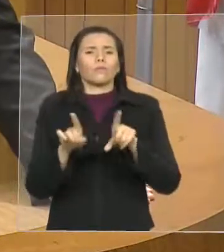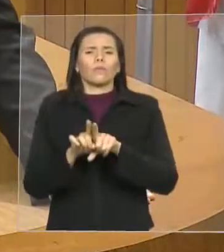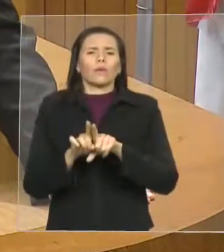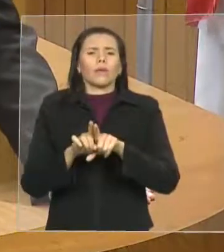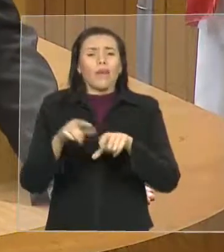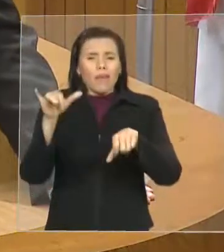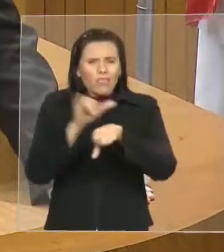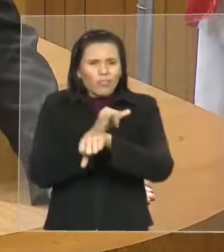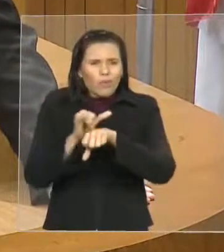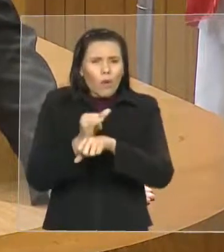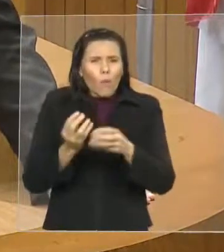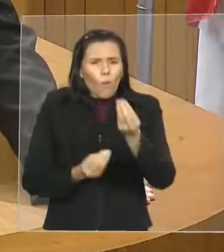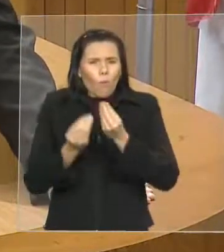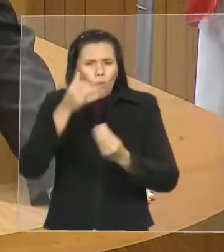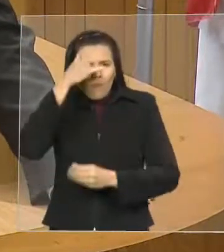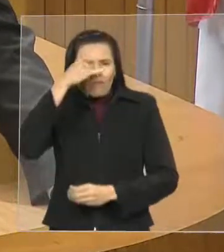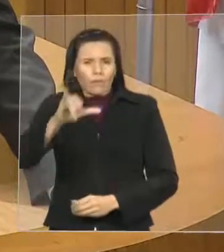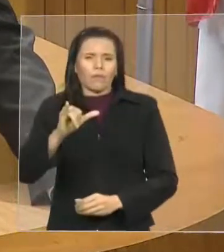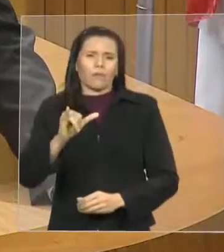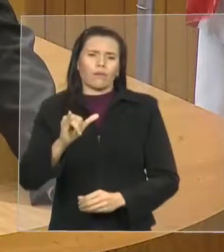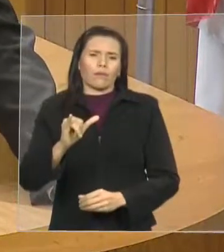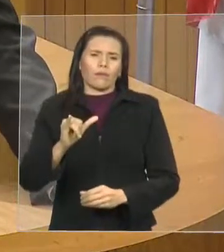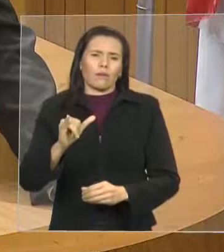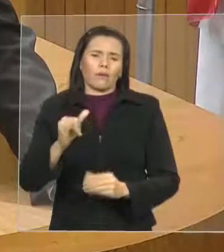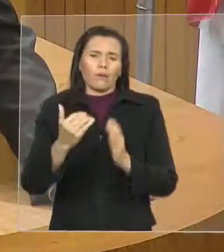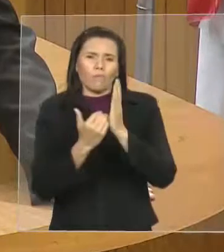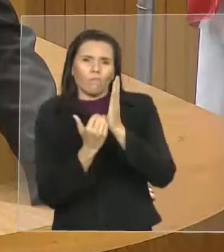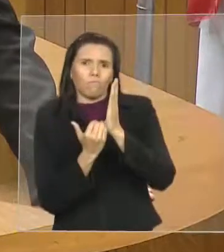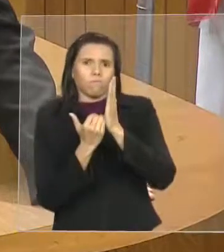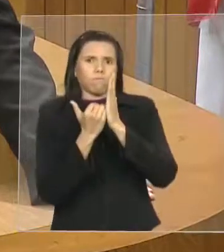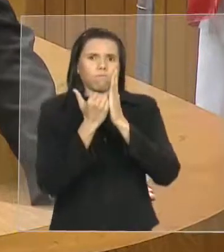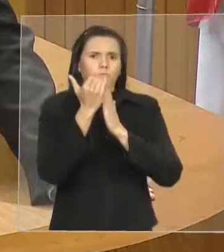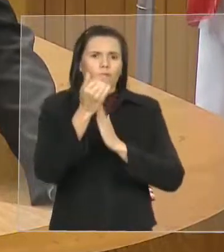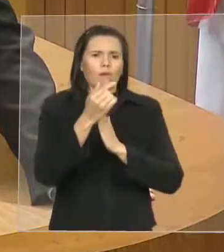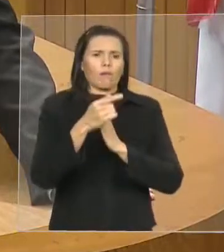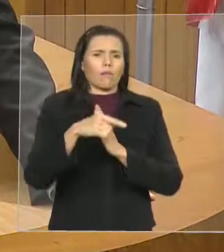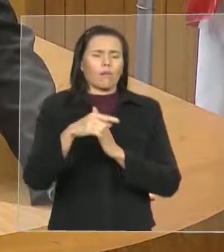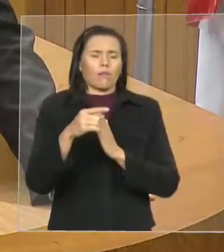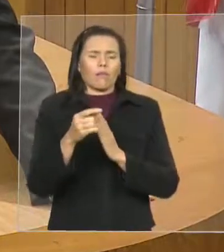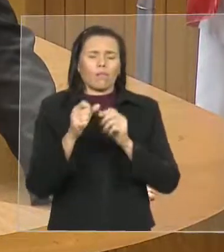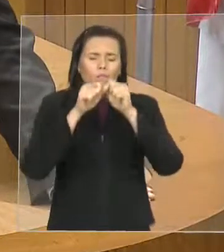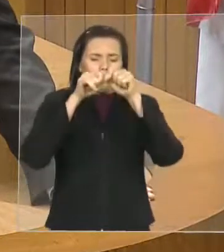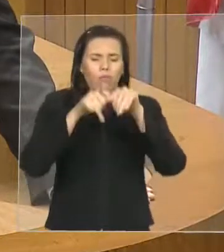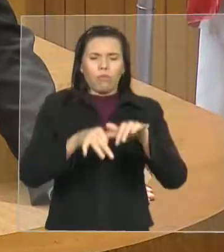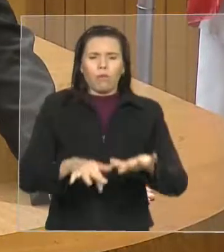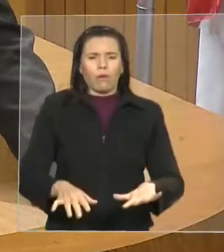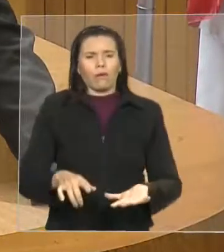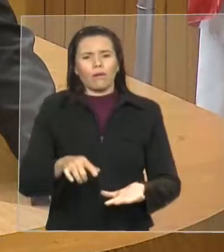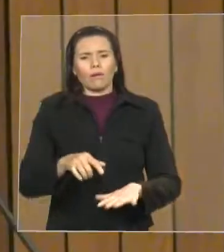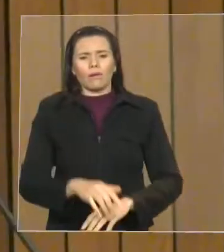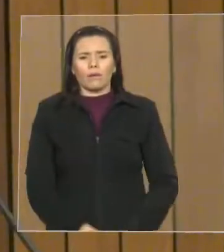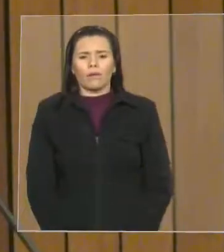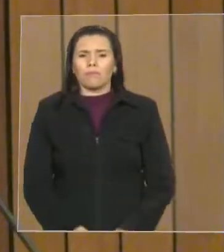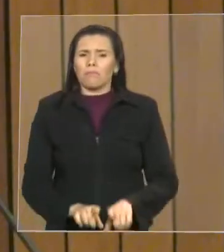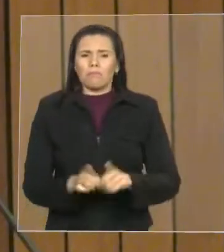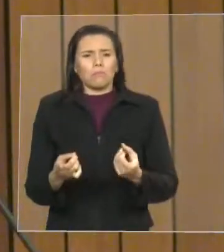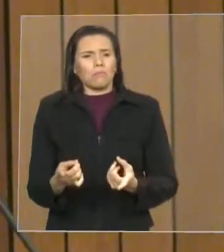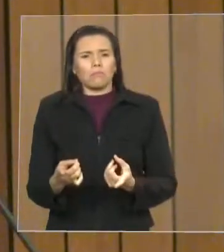importante de tudo, mas, infelizmente, não foi isso que aconteceu. O que houve, na verdade, foram